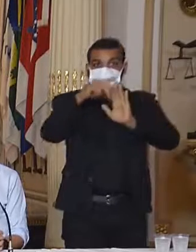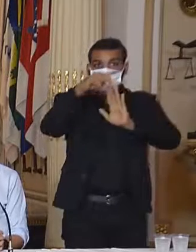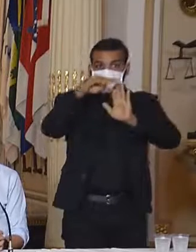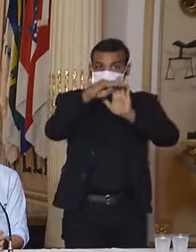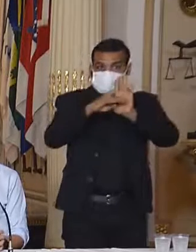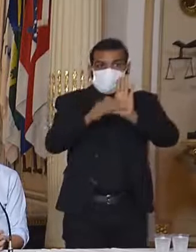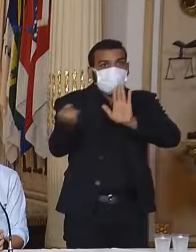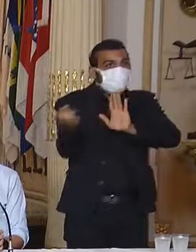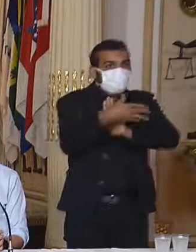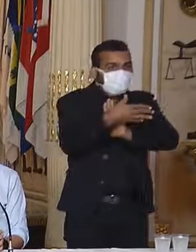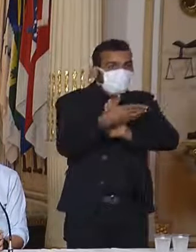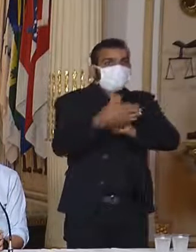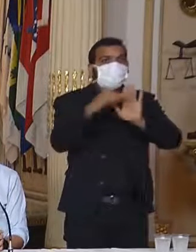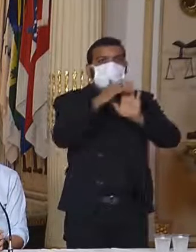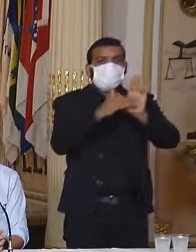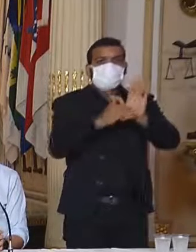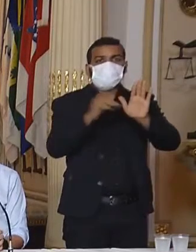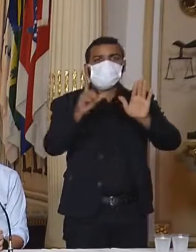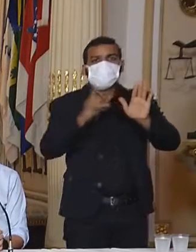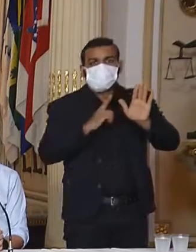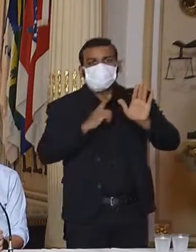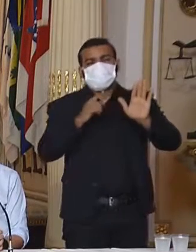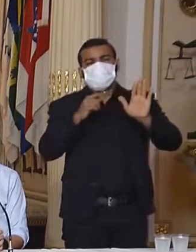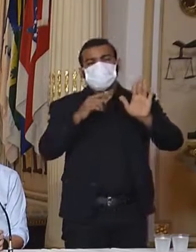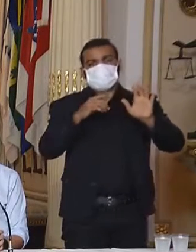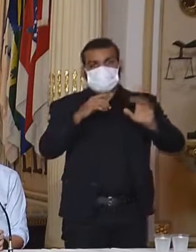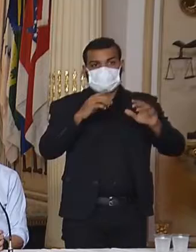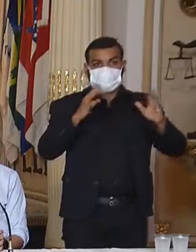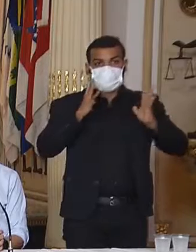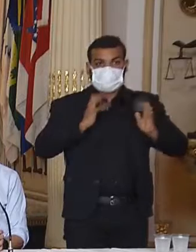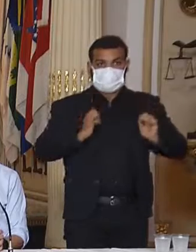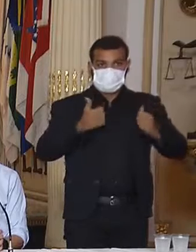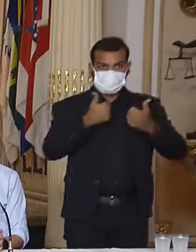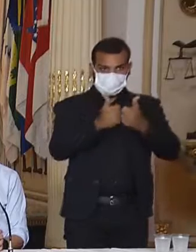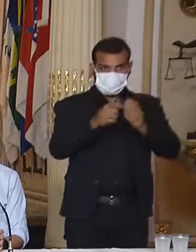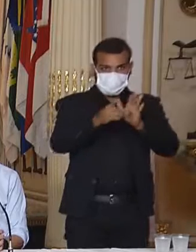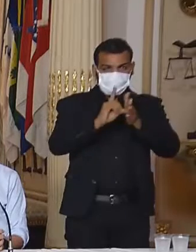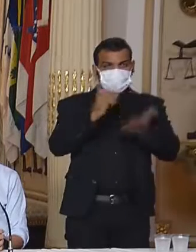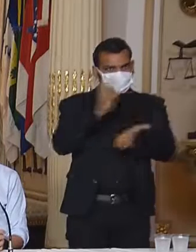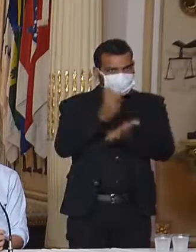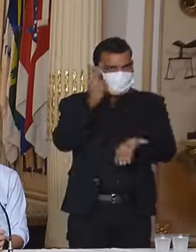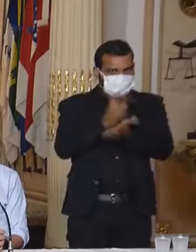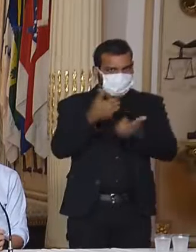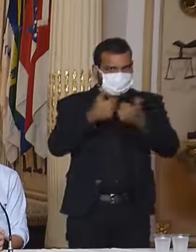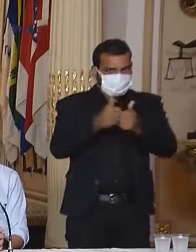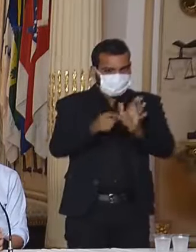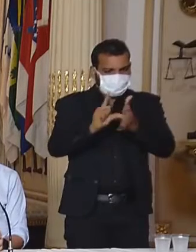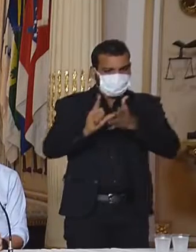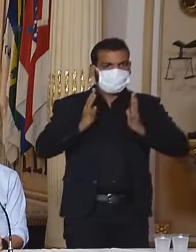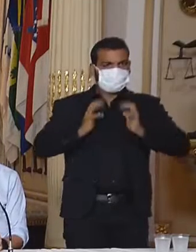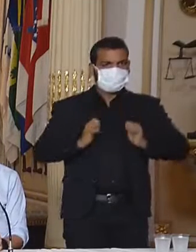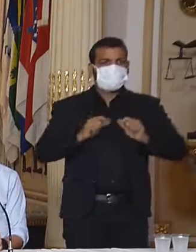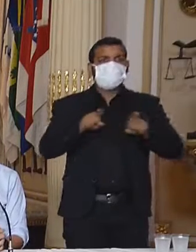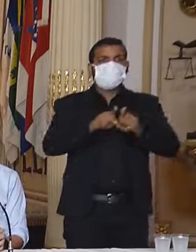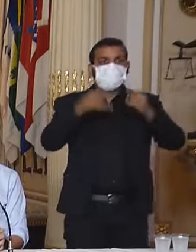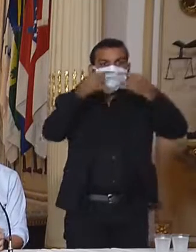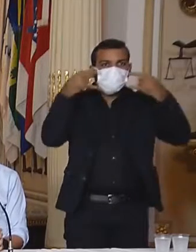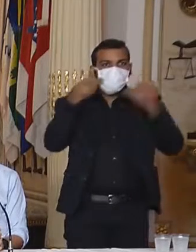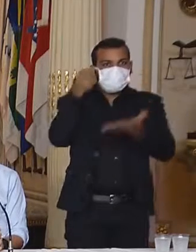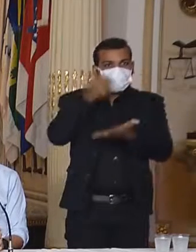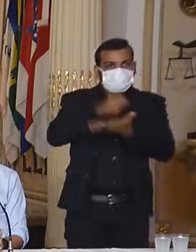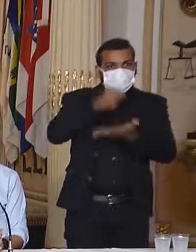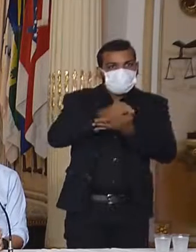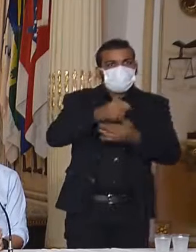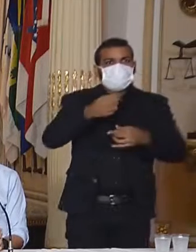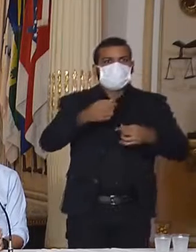Protocolo que, primeiro, apontava uma questão de higienização, higienização frequente dos ônibus, colocação de máscaras para todos os